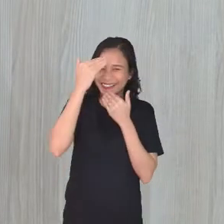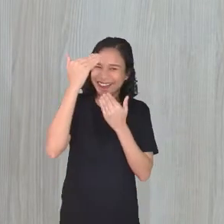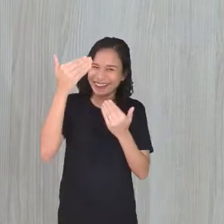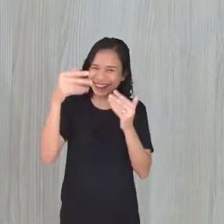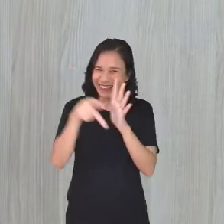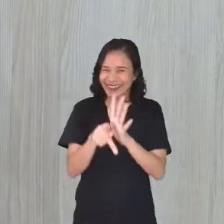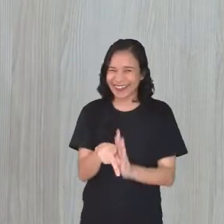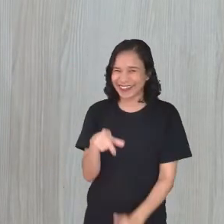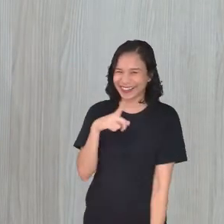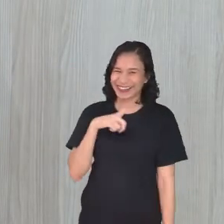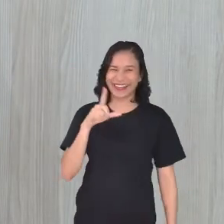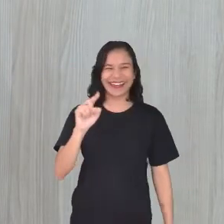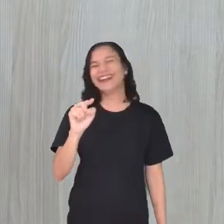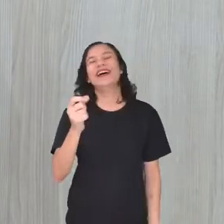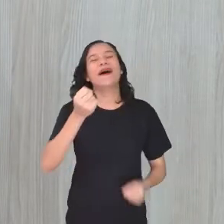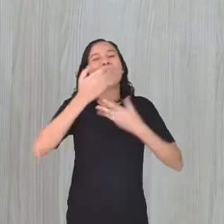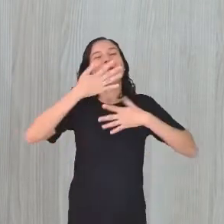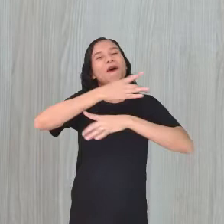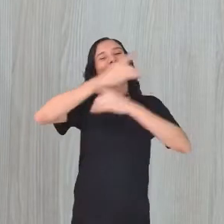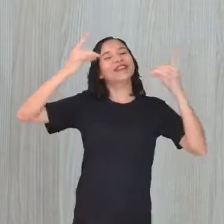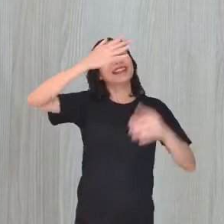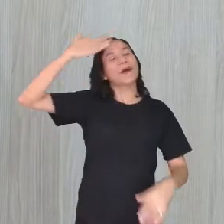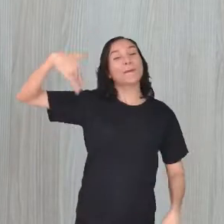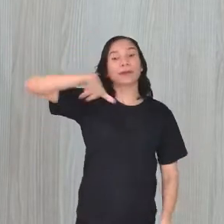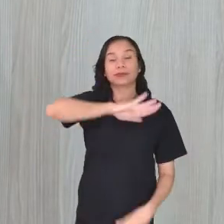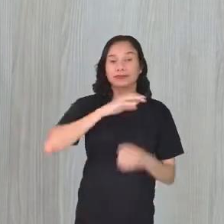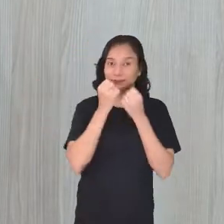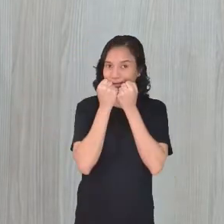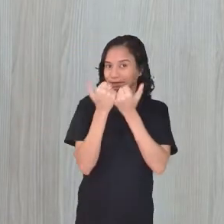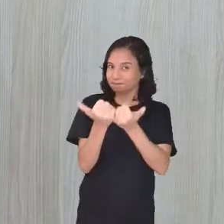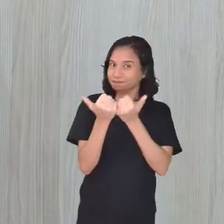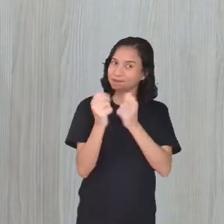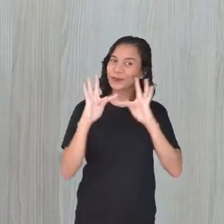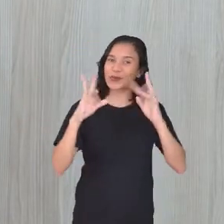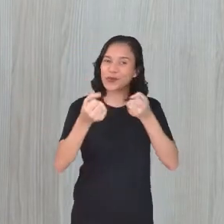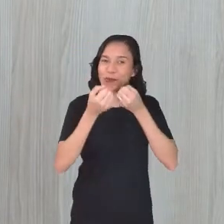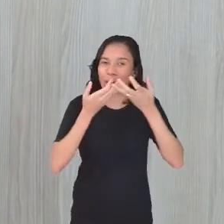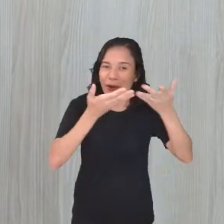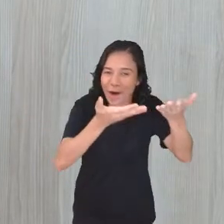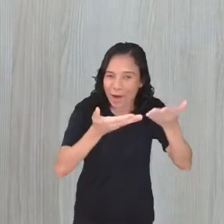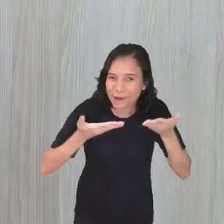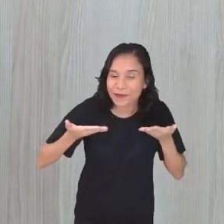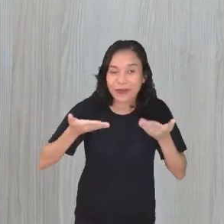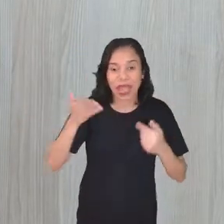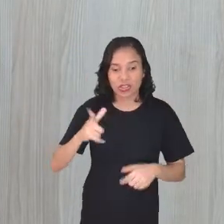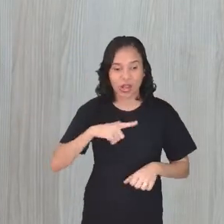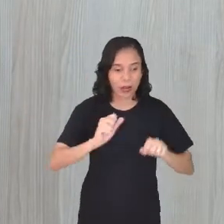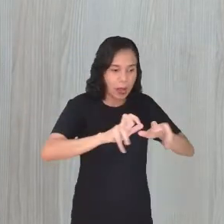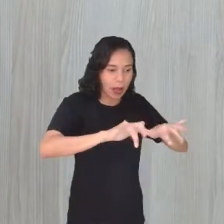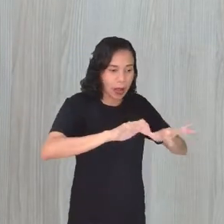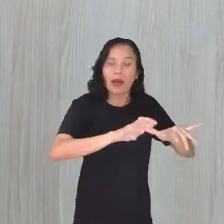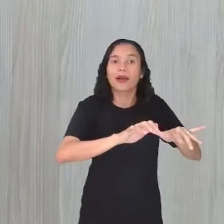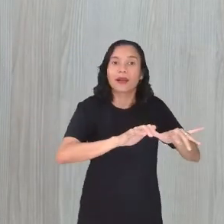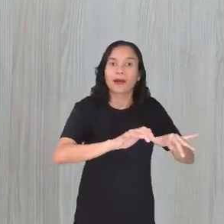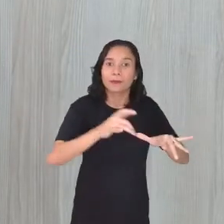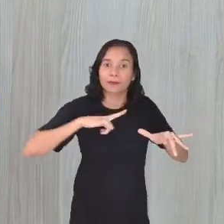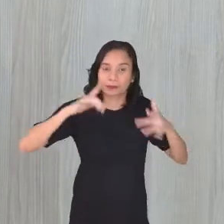Cleitinho! Bom dia, gente! Tudo bem? Sejam bem-vindos! Já tô aqui no chat,